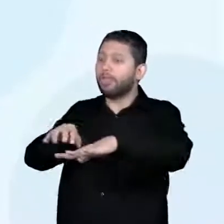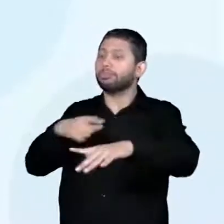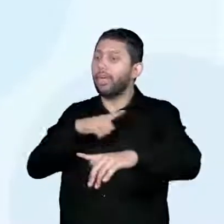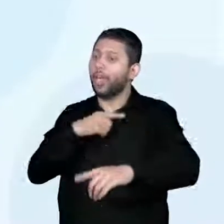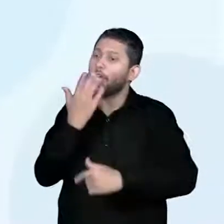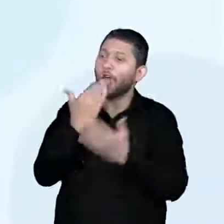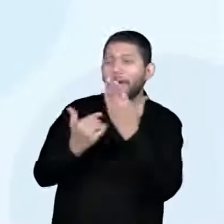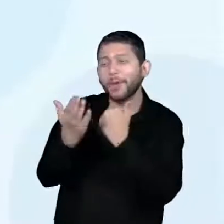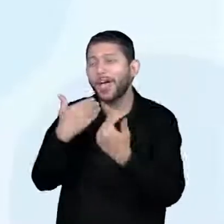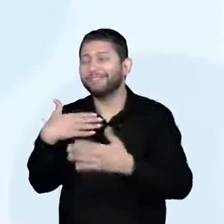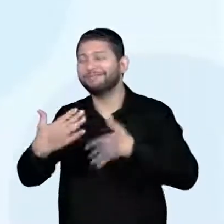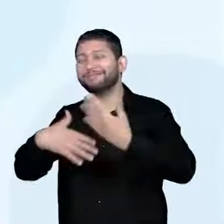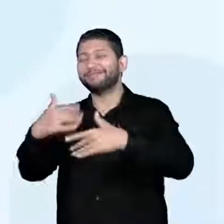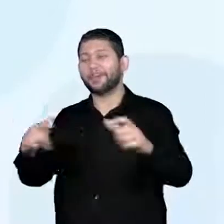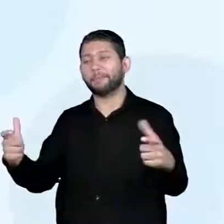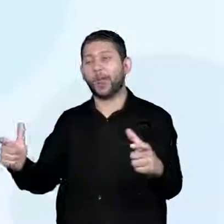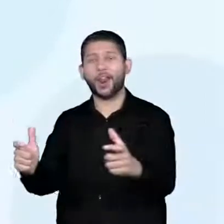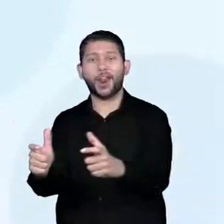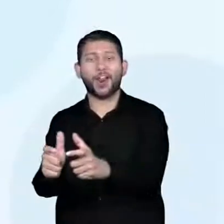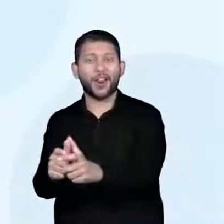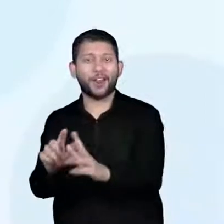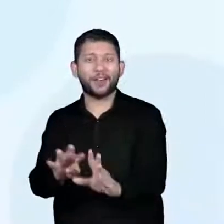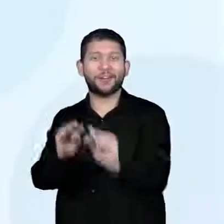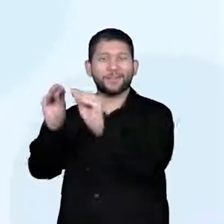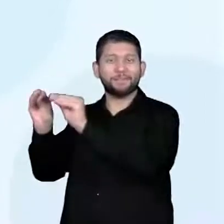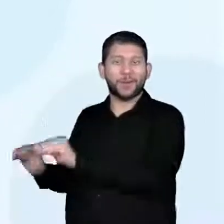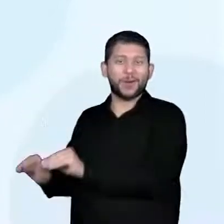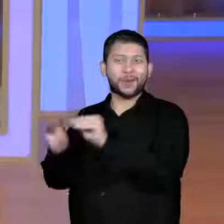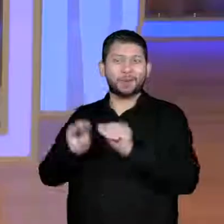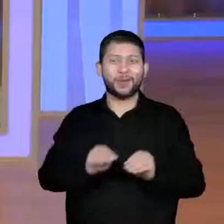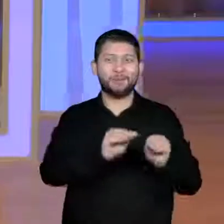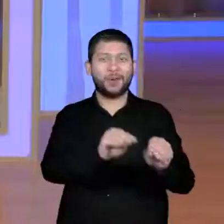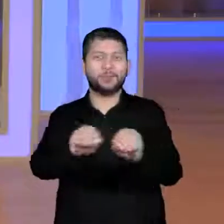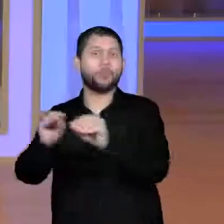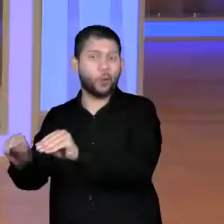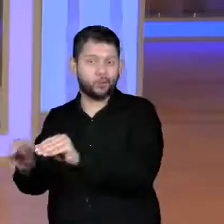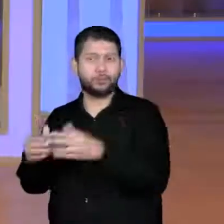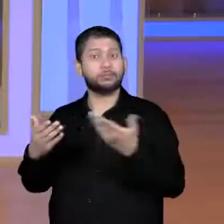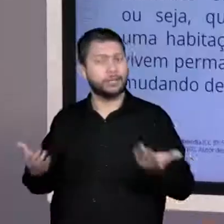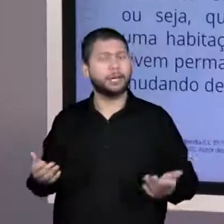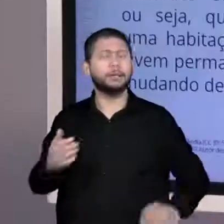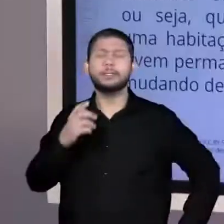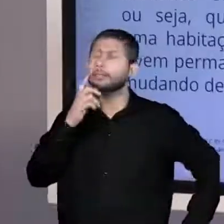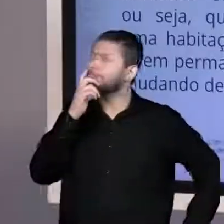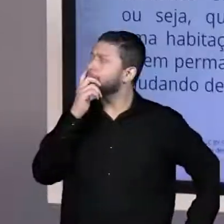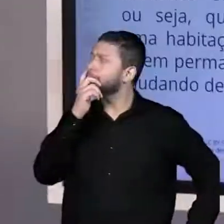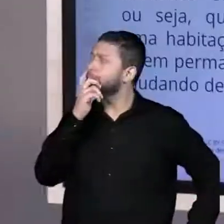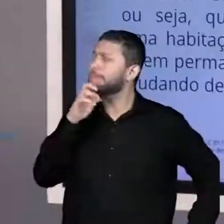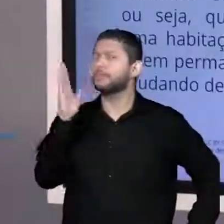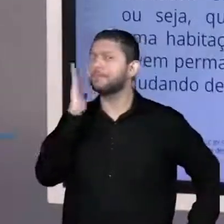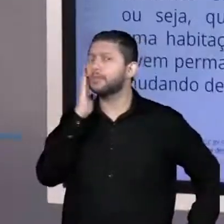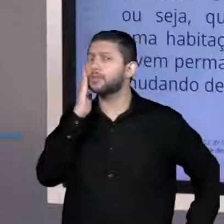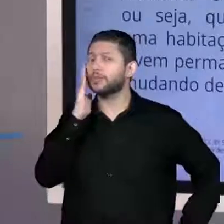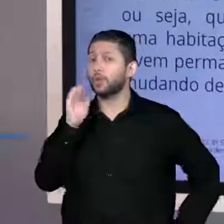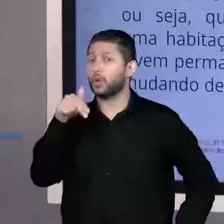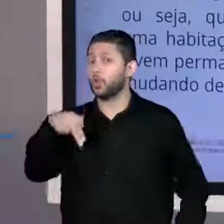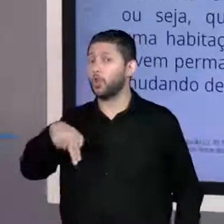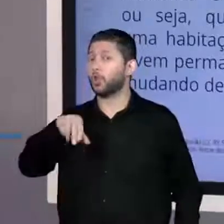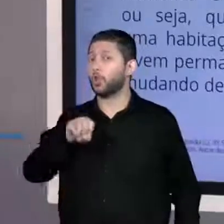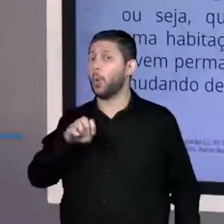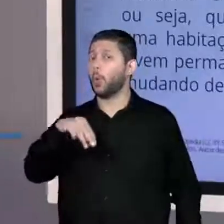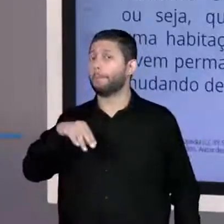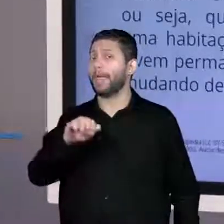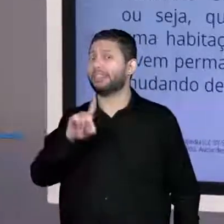permanentemente mudando de lugar. Muito bem, eu sei que o nômade, ele muda de lugar para lugar.